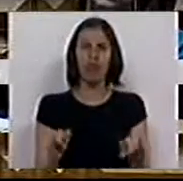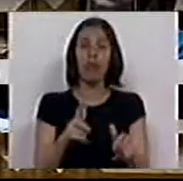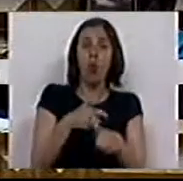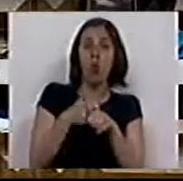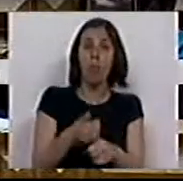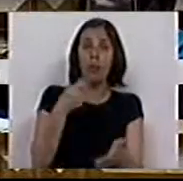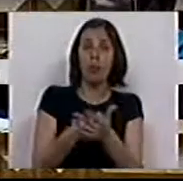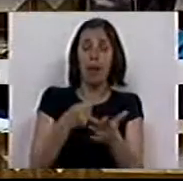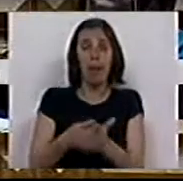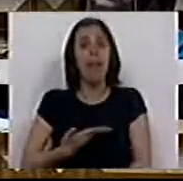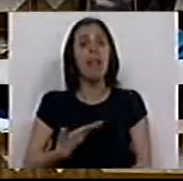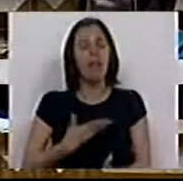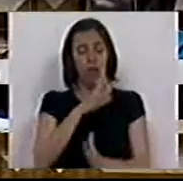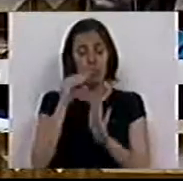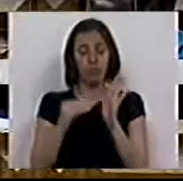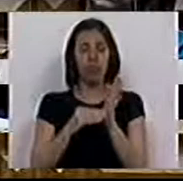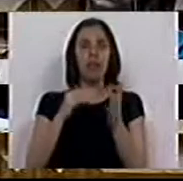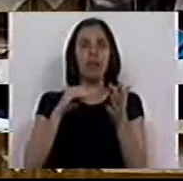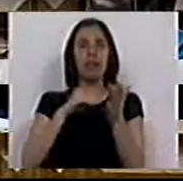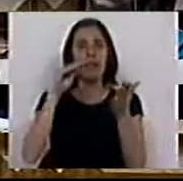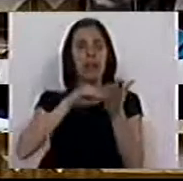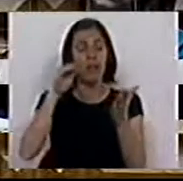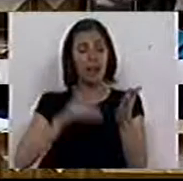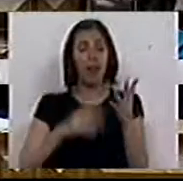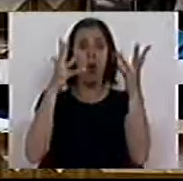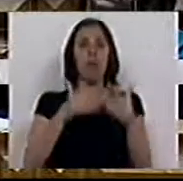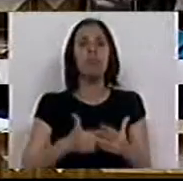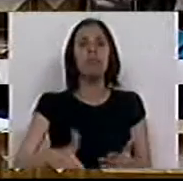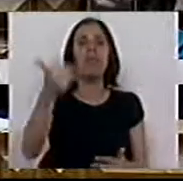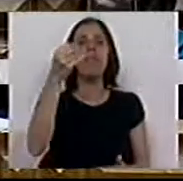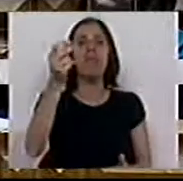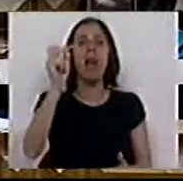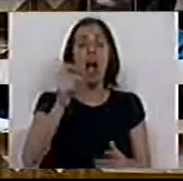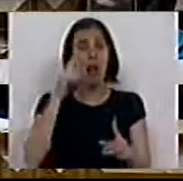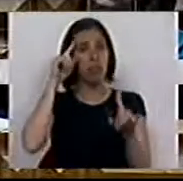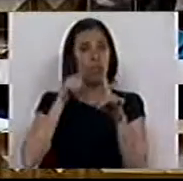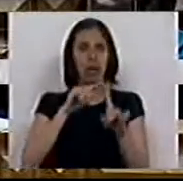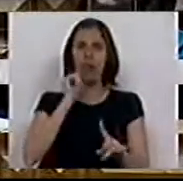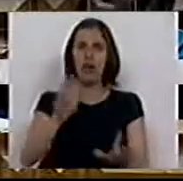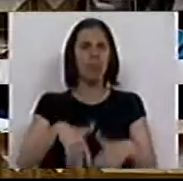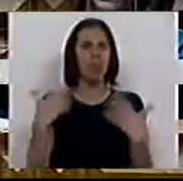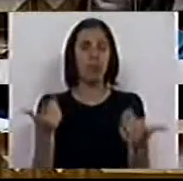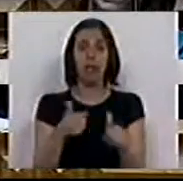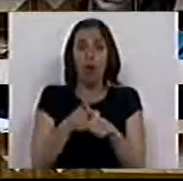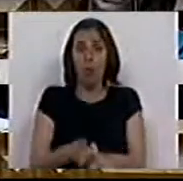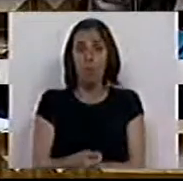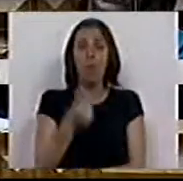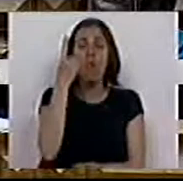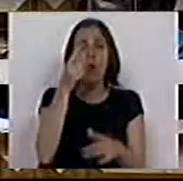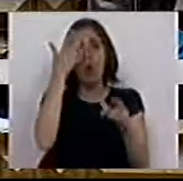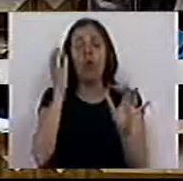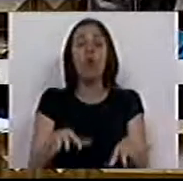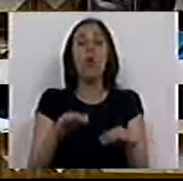cumprir os pagamentos da dívida inscritos no Tratado Orçamental nos próximos 20 anos. A meta não é possível de cumprir. E, portanto, só há uma